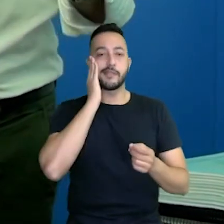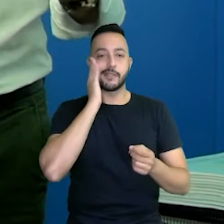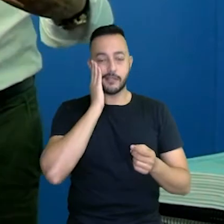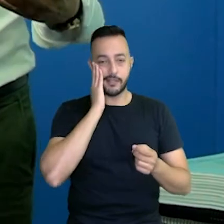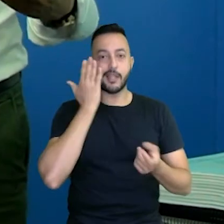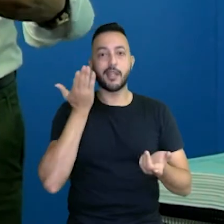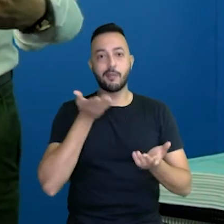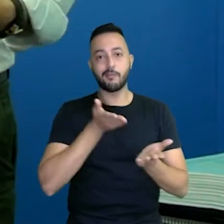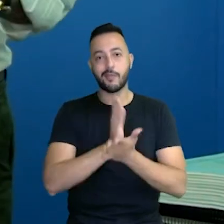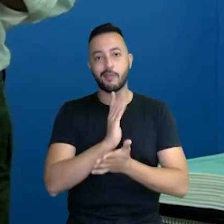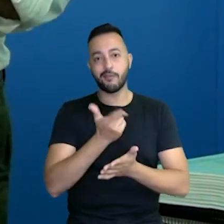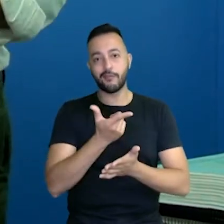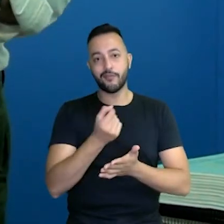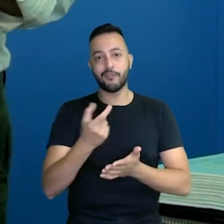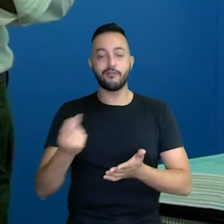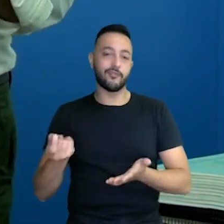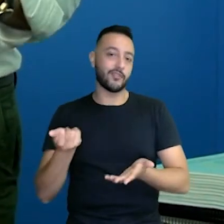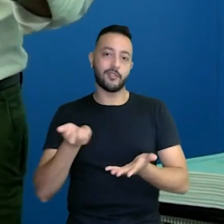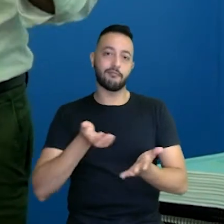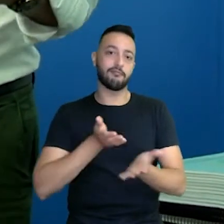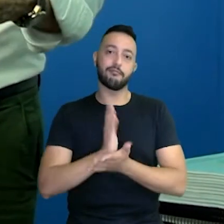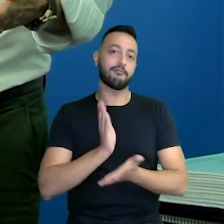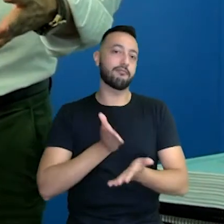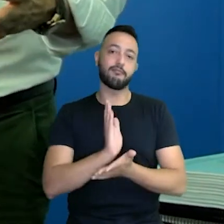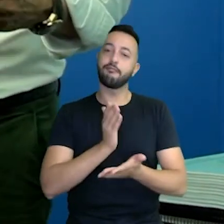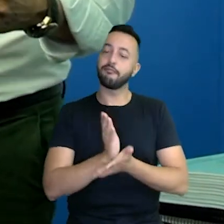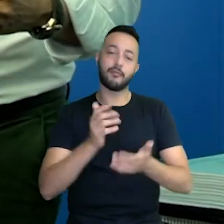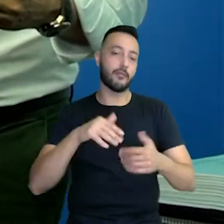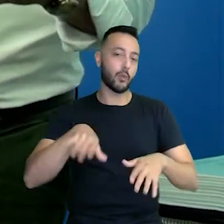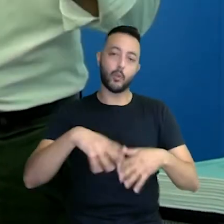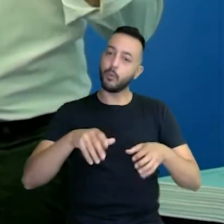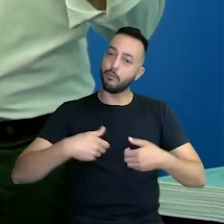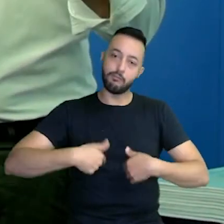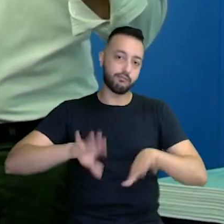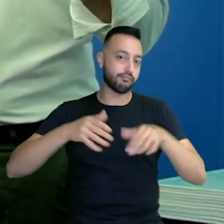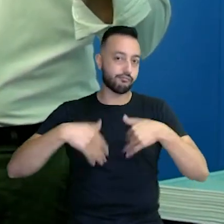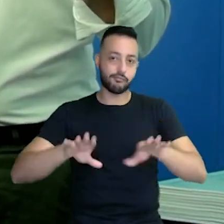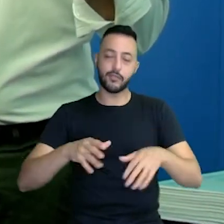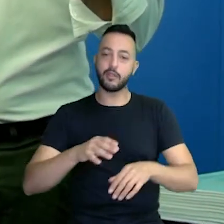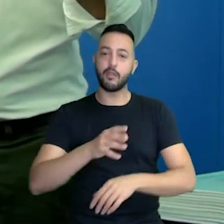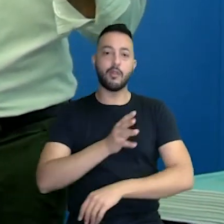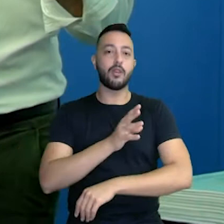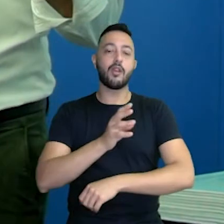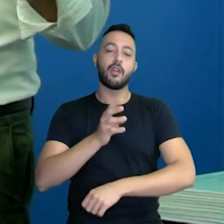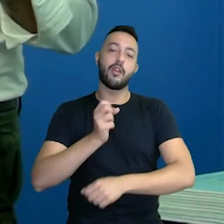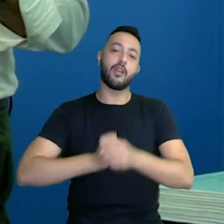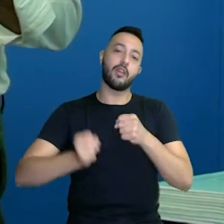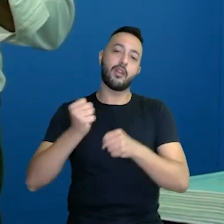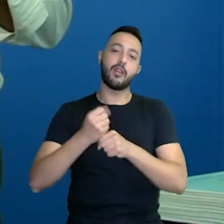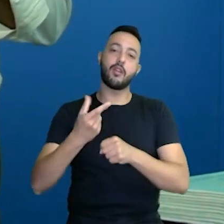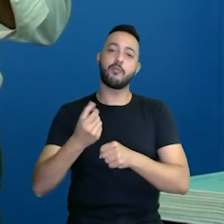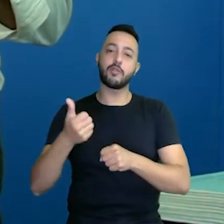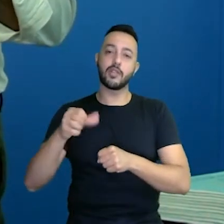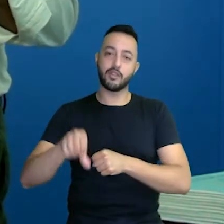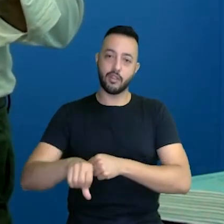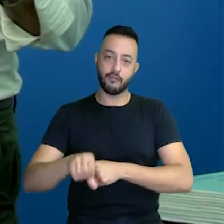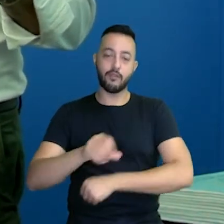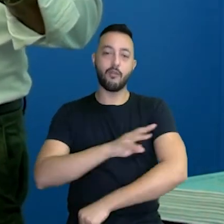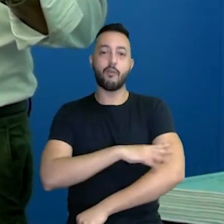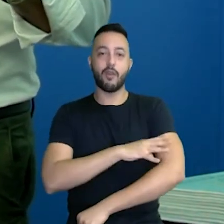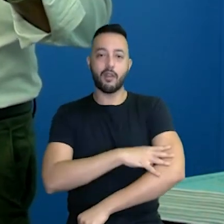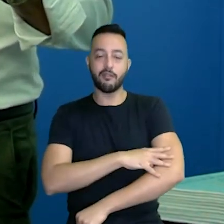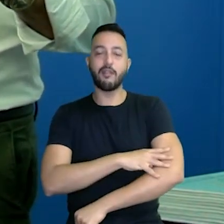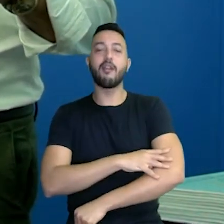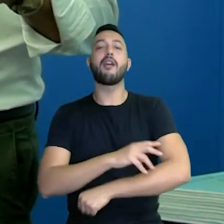a aprovação de 2020 foi a toque de caixa. O aluno que estava no quarto ano, em 2019, no quinto ano ele